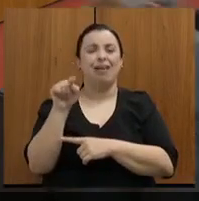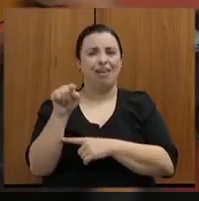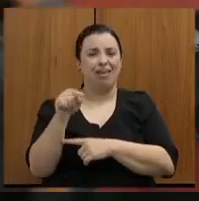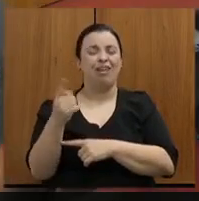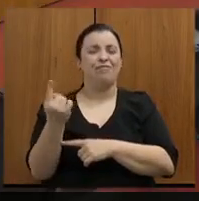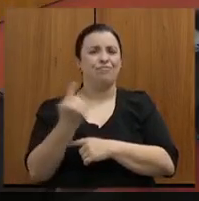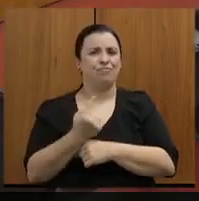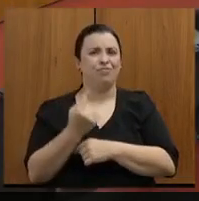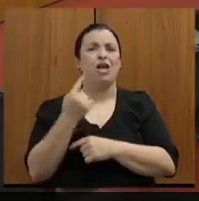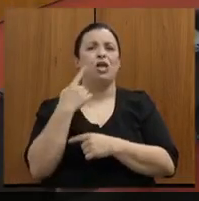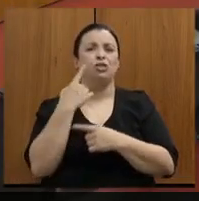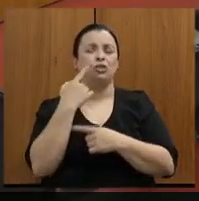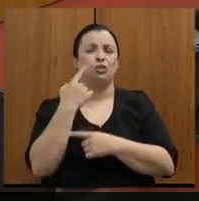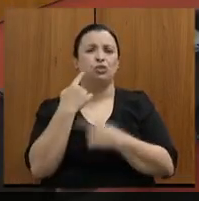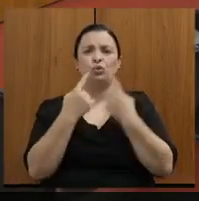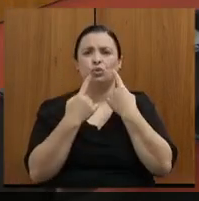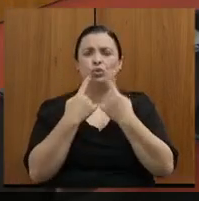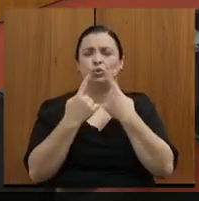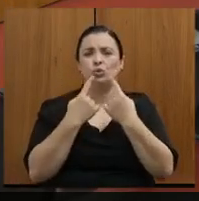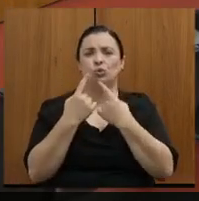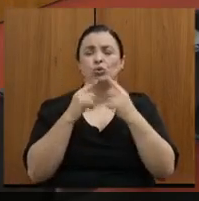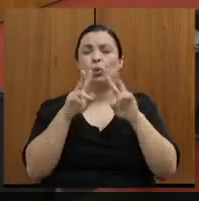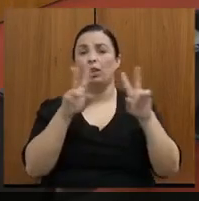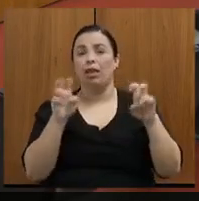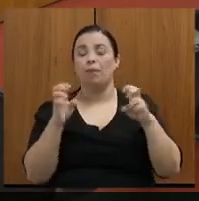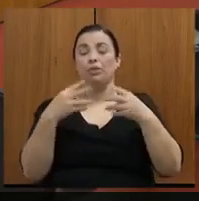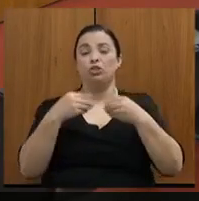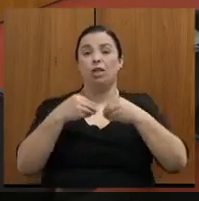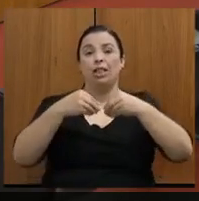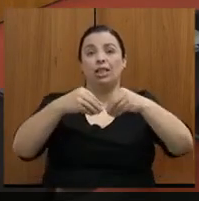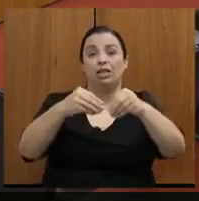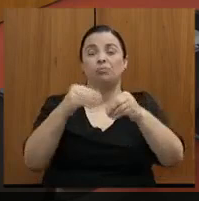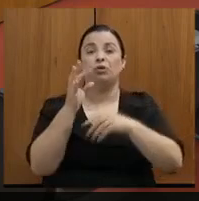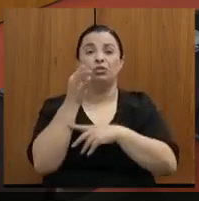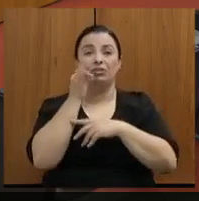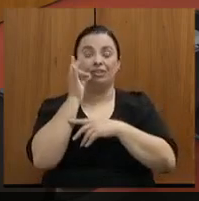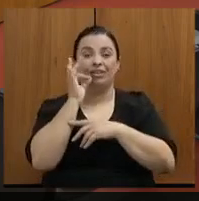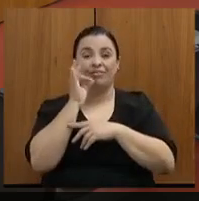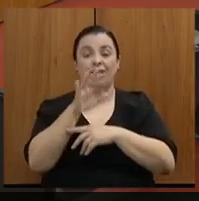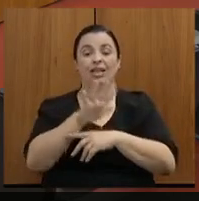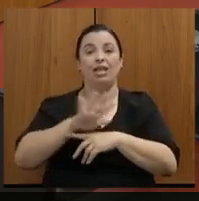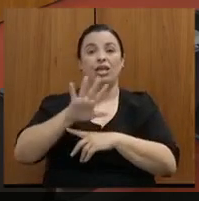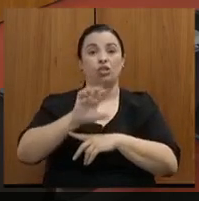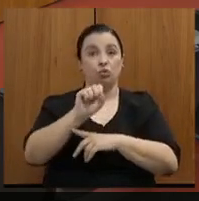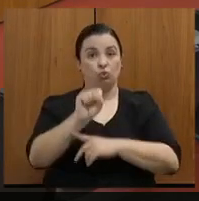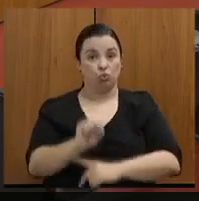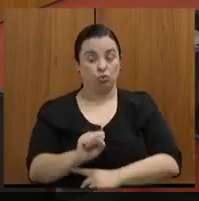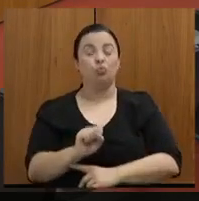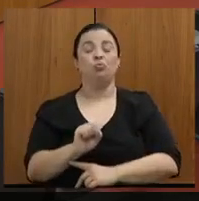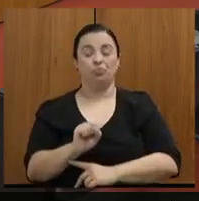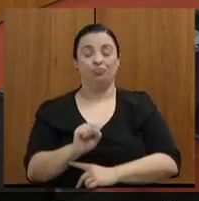do transporte de café na região sul e nasceu toda essa